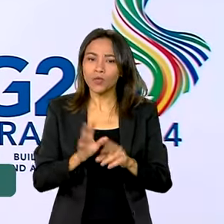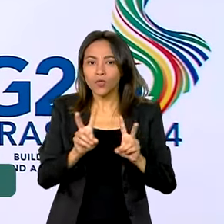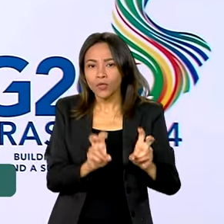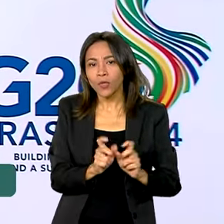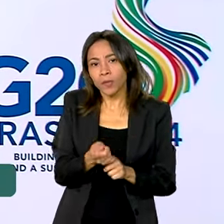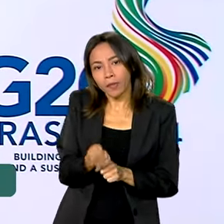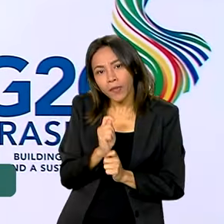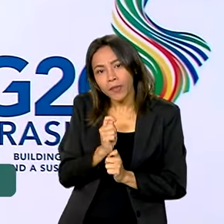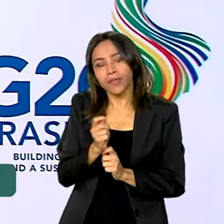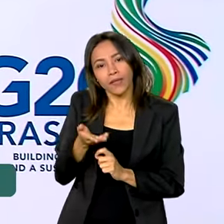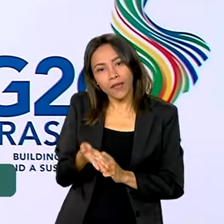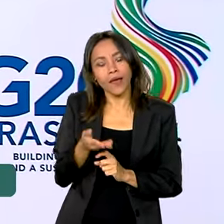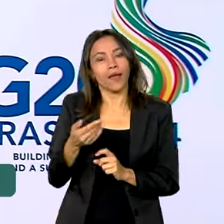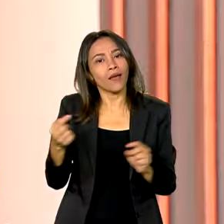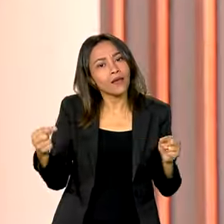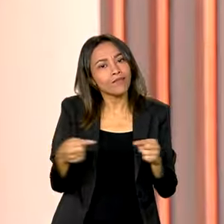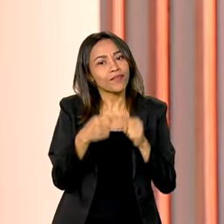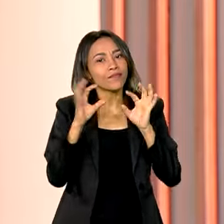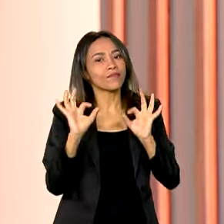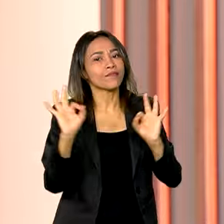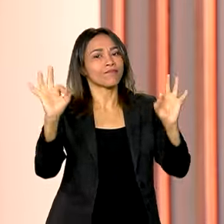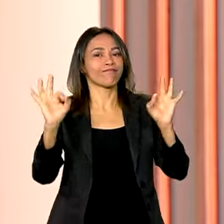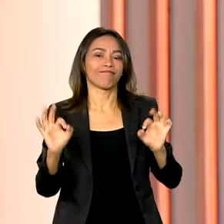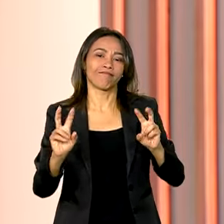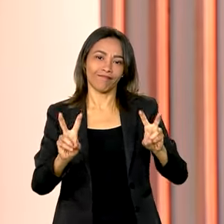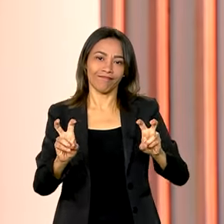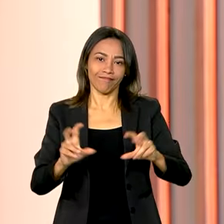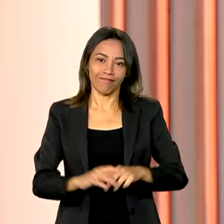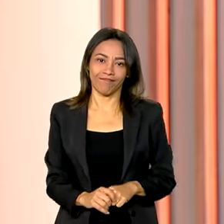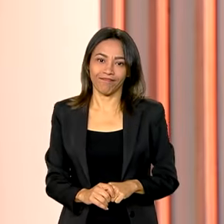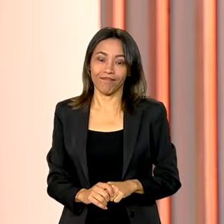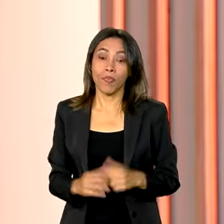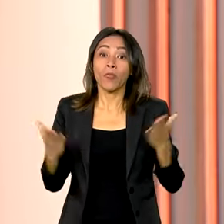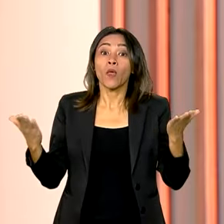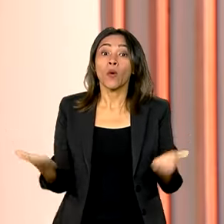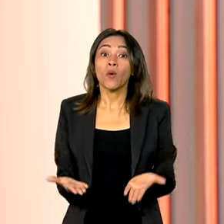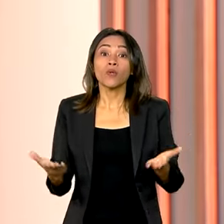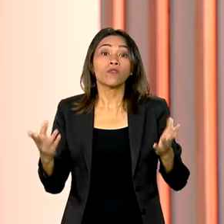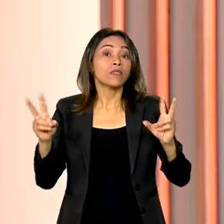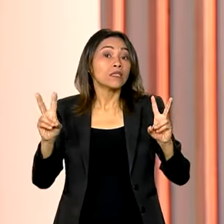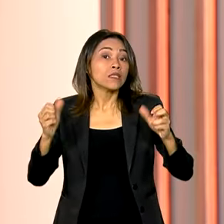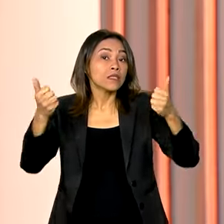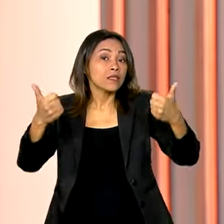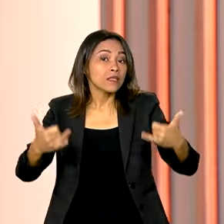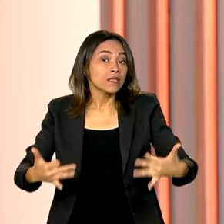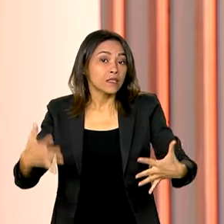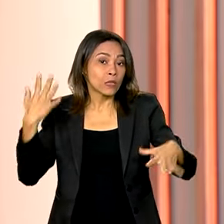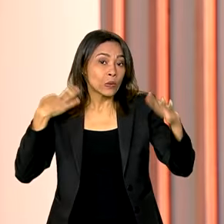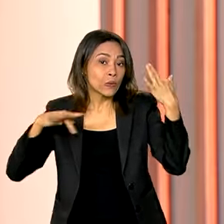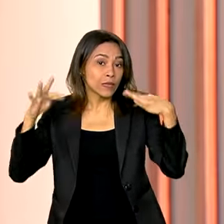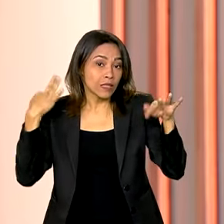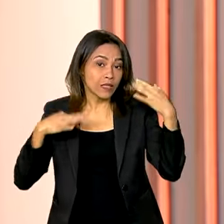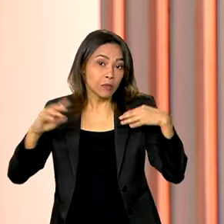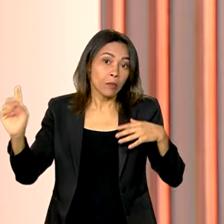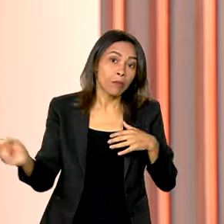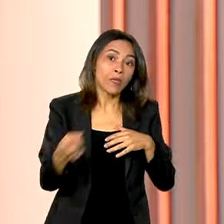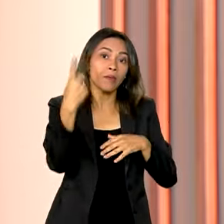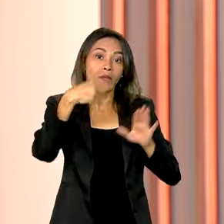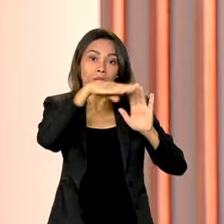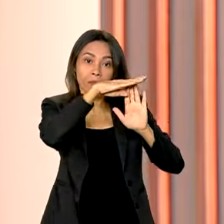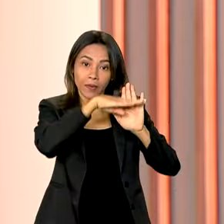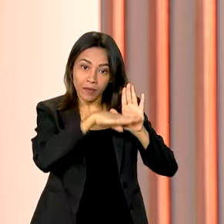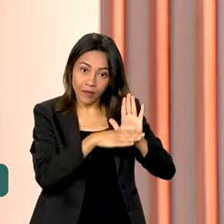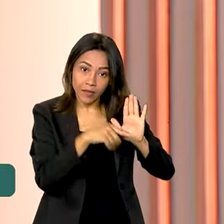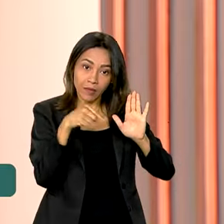temas que são de comum interesse. O assunto agora é turismo. A primeira rodada do Programa de Aceleração do